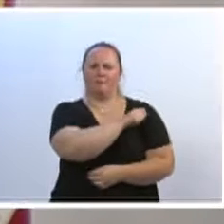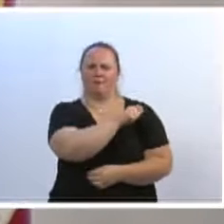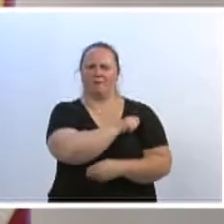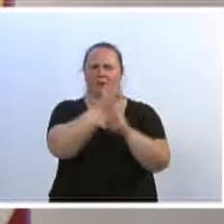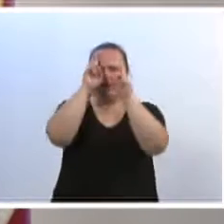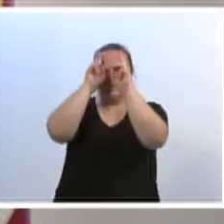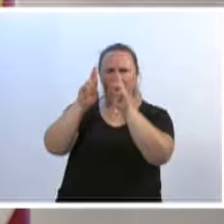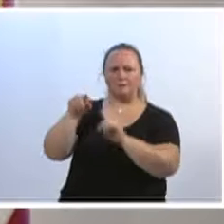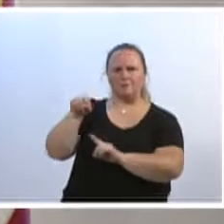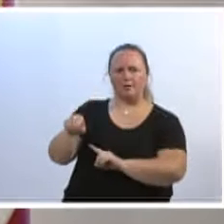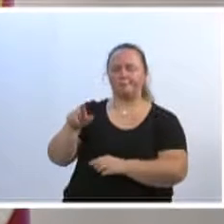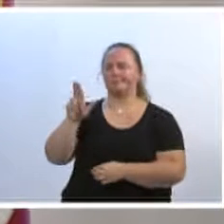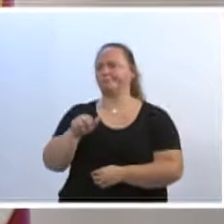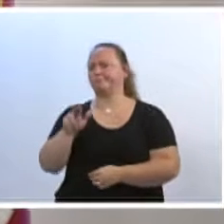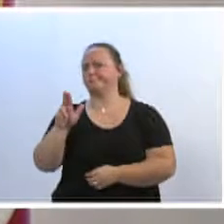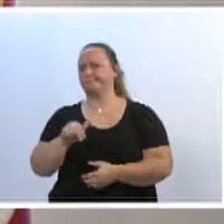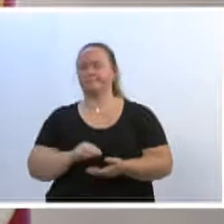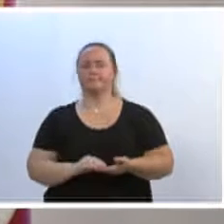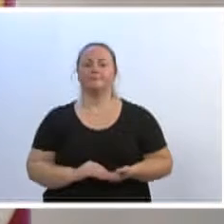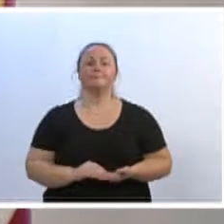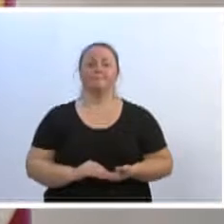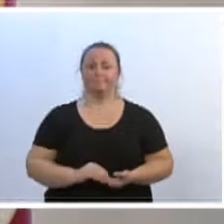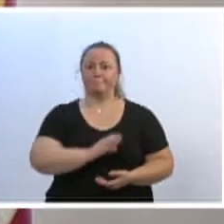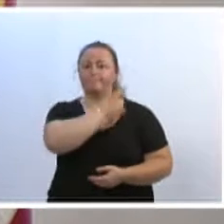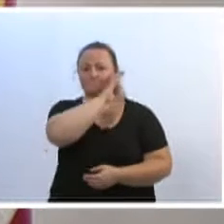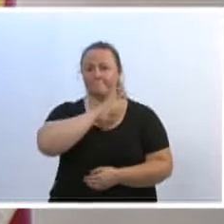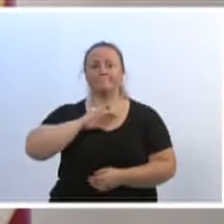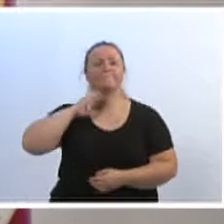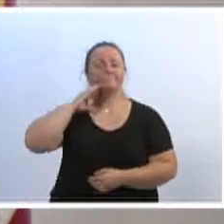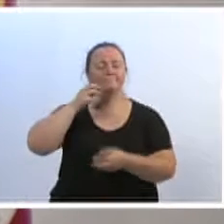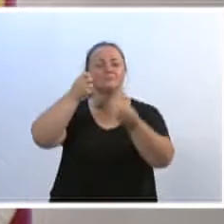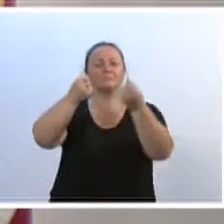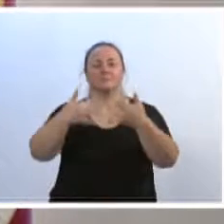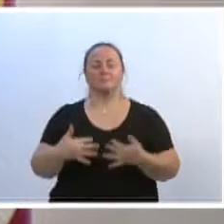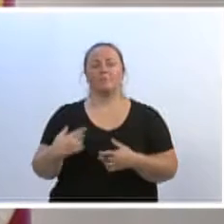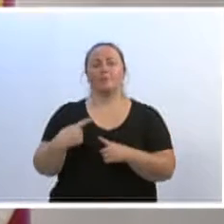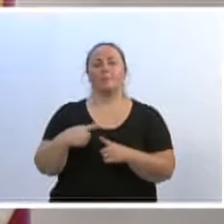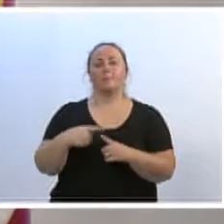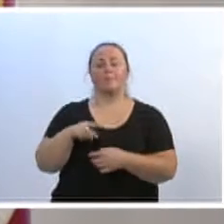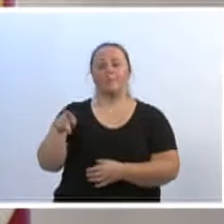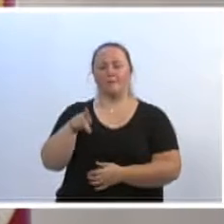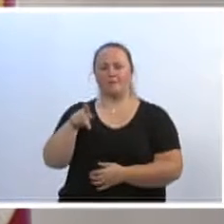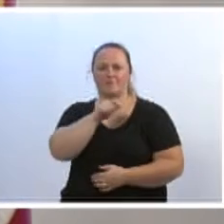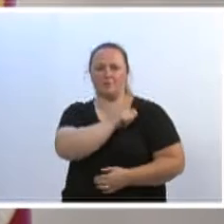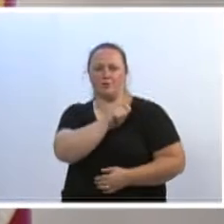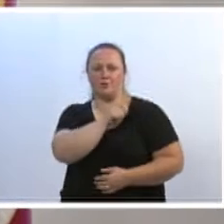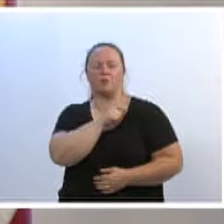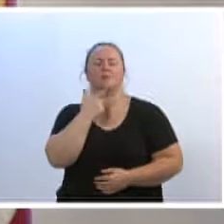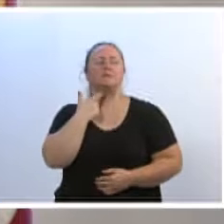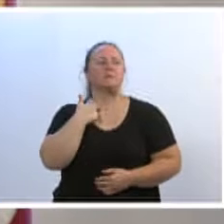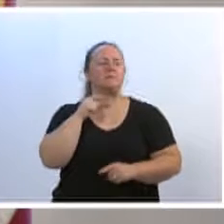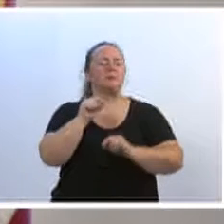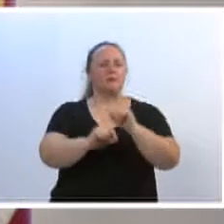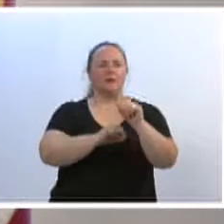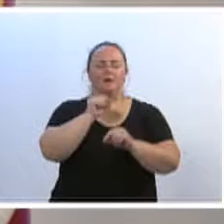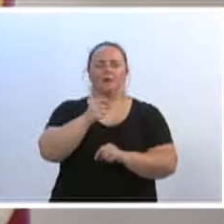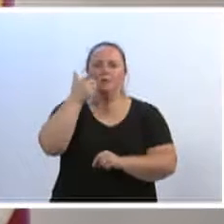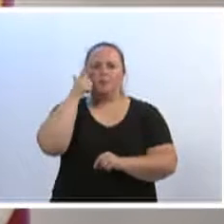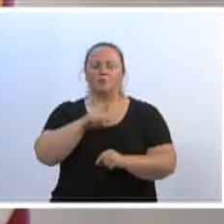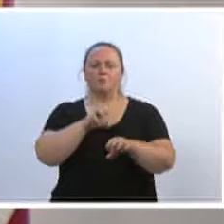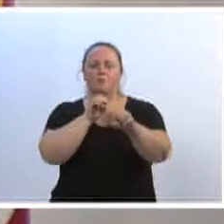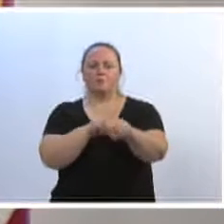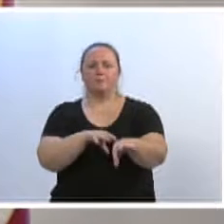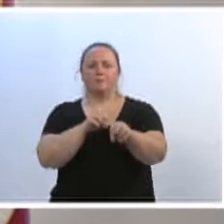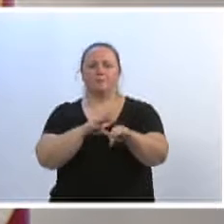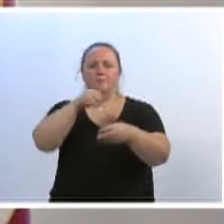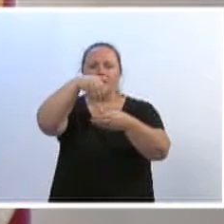os professores. E o doutor César Sim falou aqui que ficou pasmo quando uma professora disse que gostaria de se inscrever para dar aula